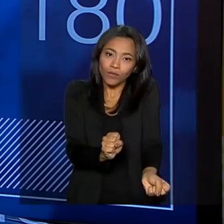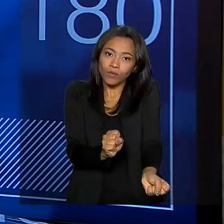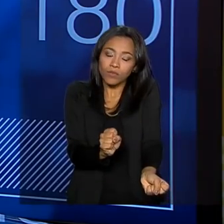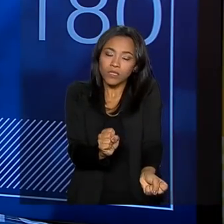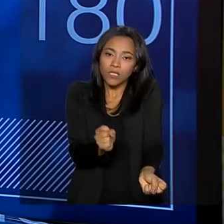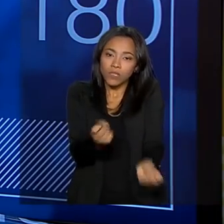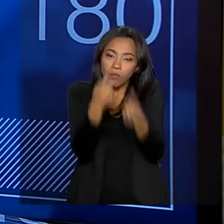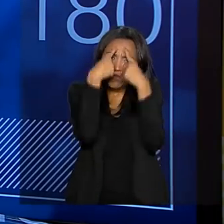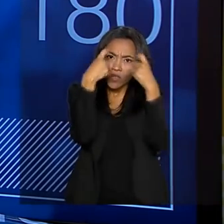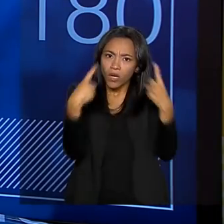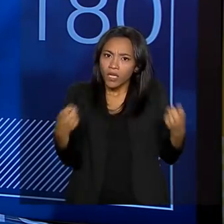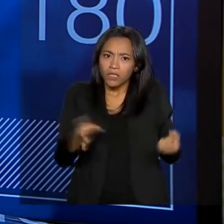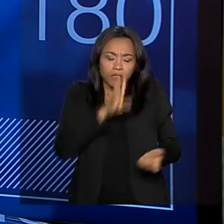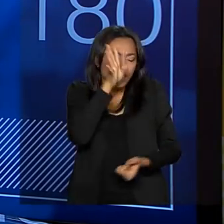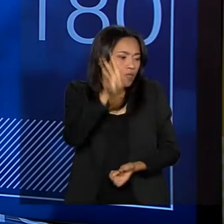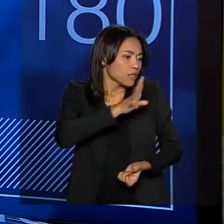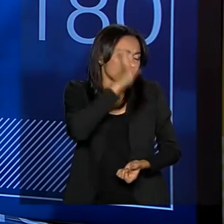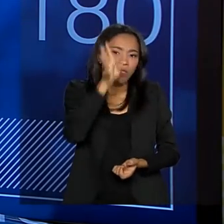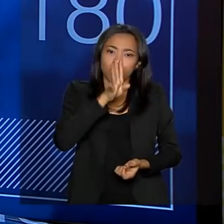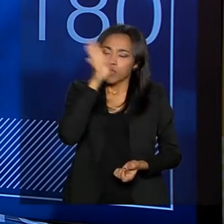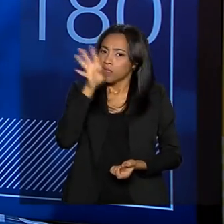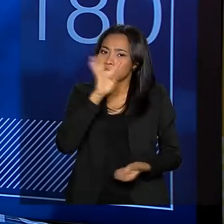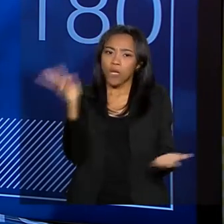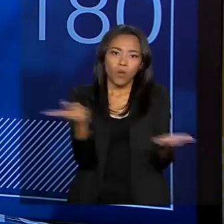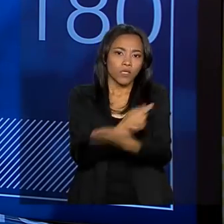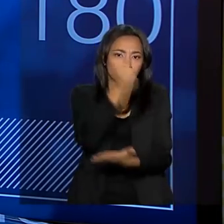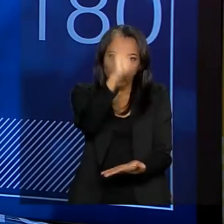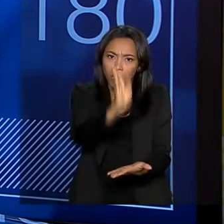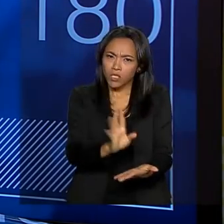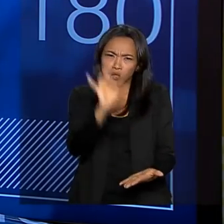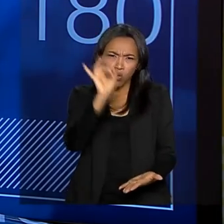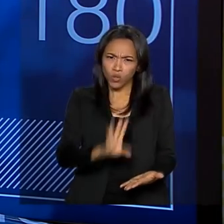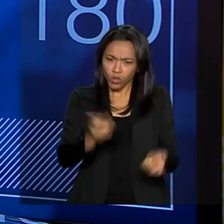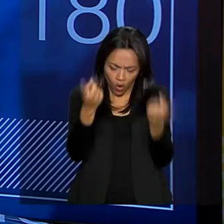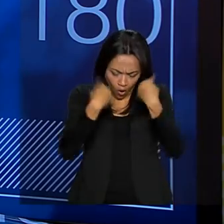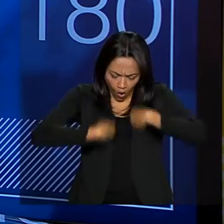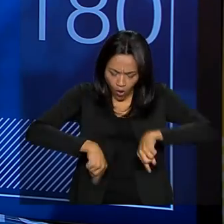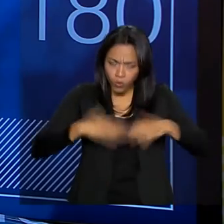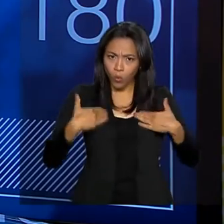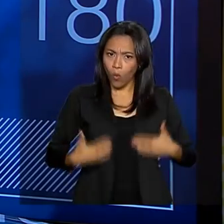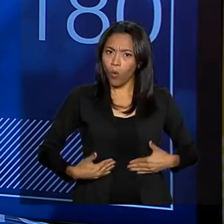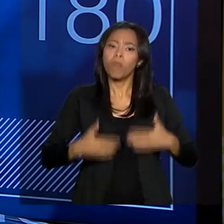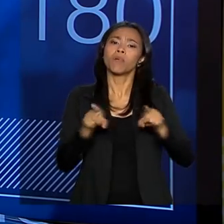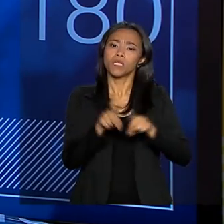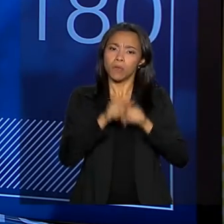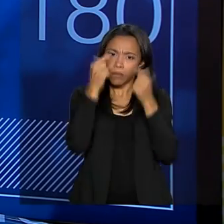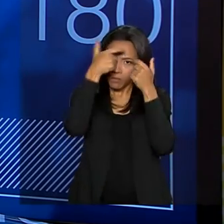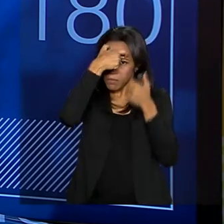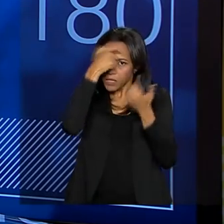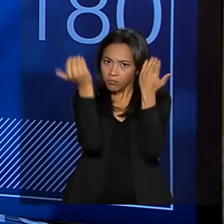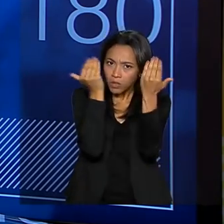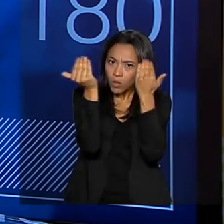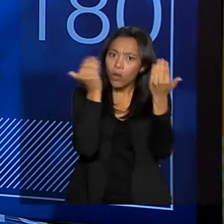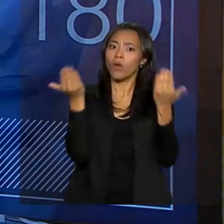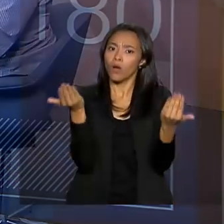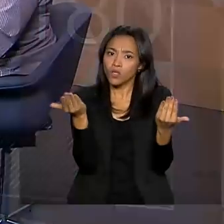agressão absurda aos idosos no Brasil. Não só agressão física, agressão psicológica. Sabe, de filhos dizerem todo